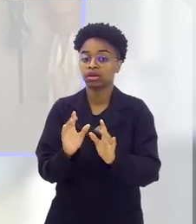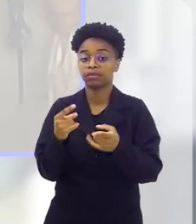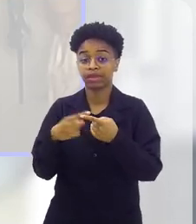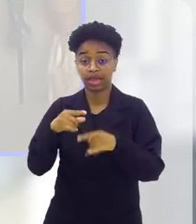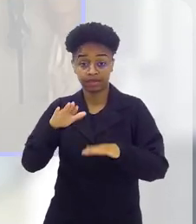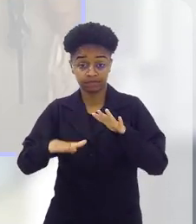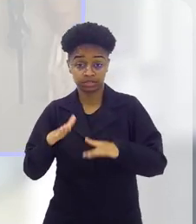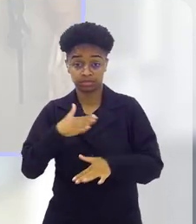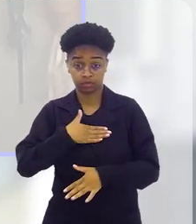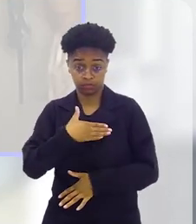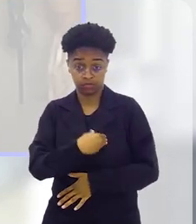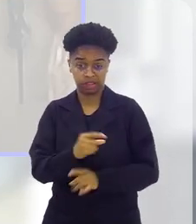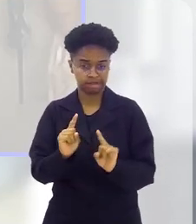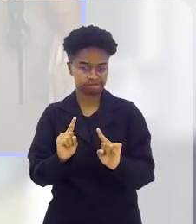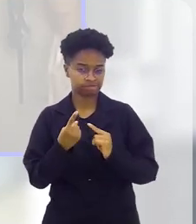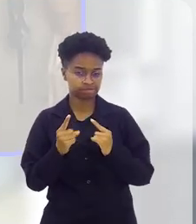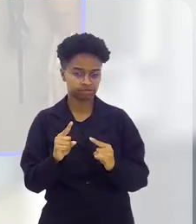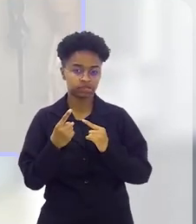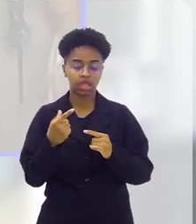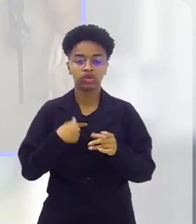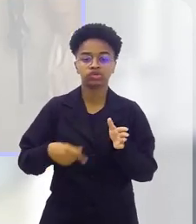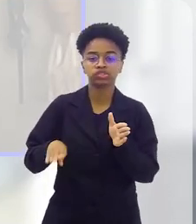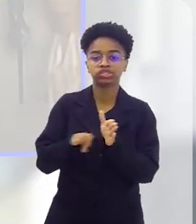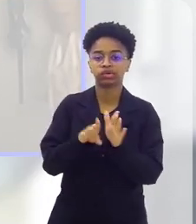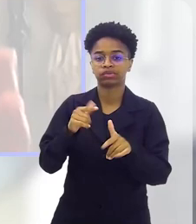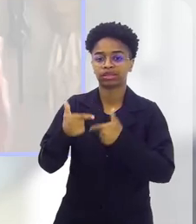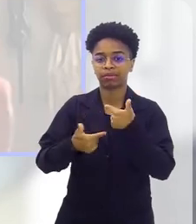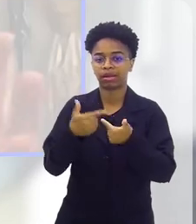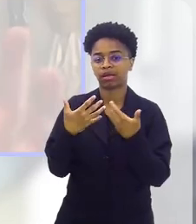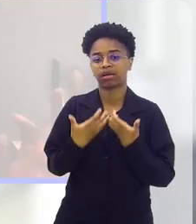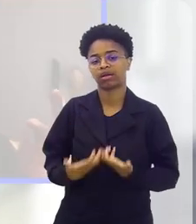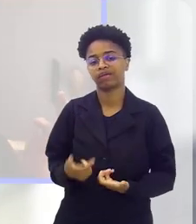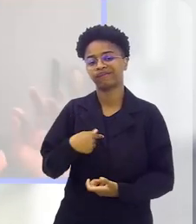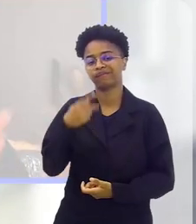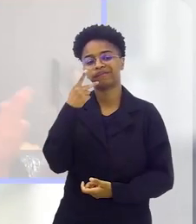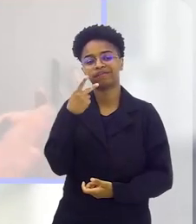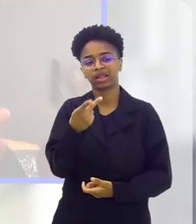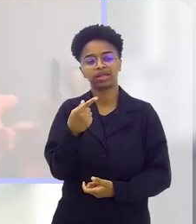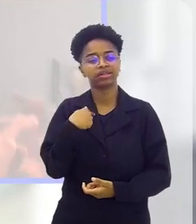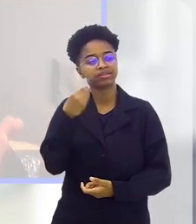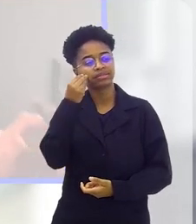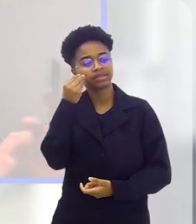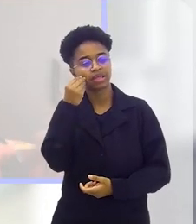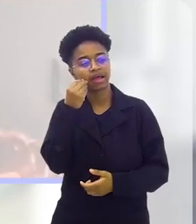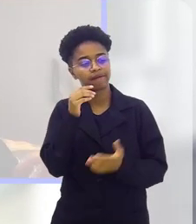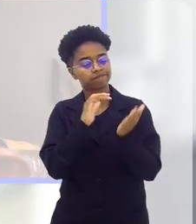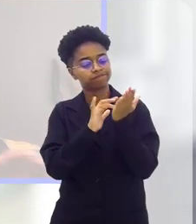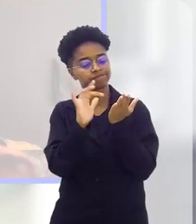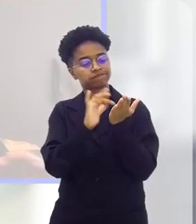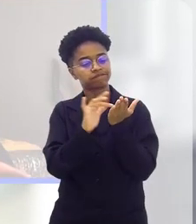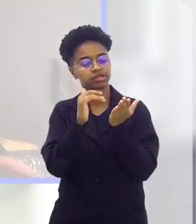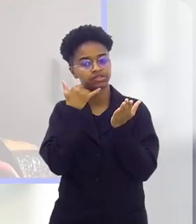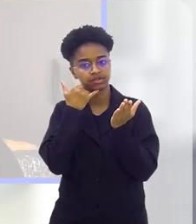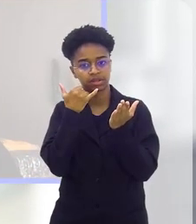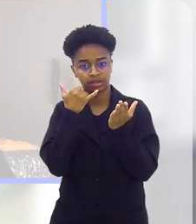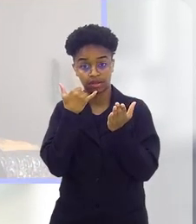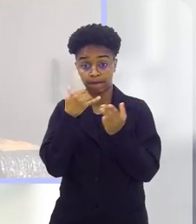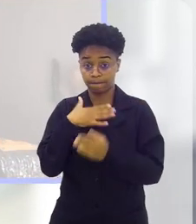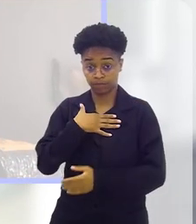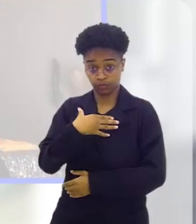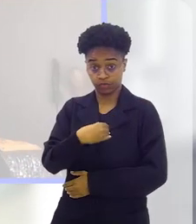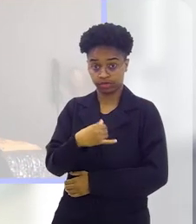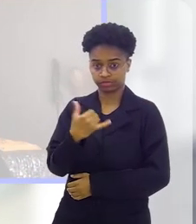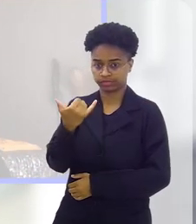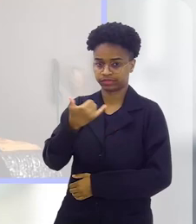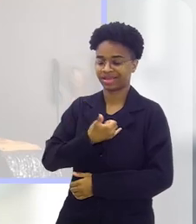Às vezes, o meu filho para implicar comigo, eu chego do trabalho cansada, falo assim, deixa eu ver o que teve de notícia aqui no celular. Aí